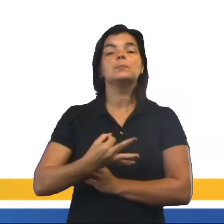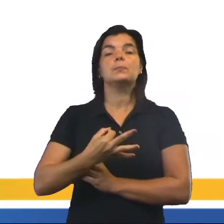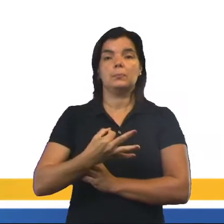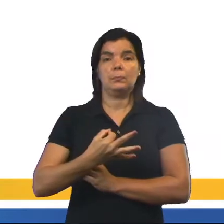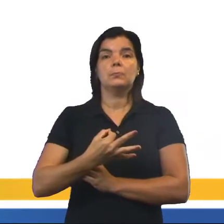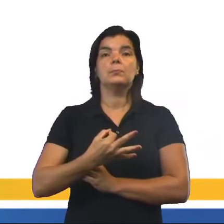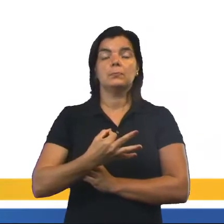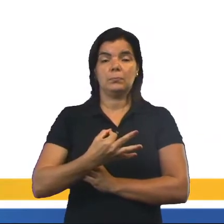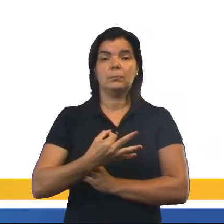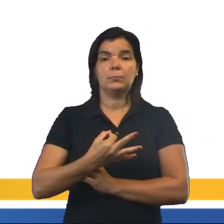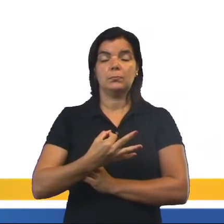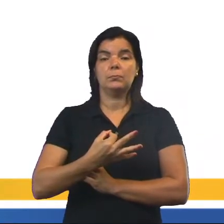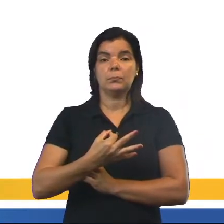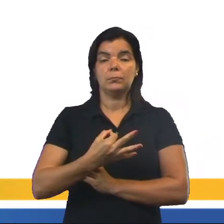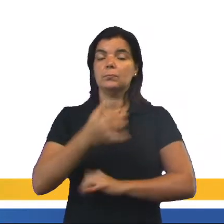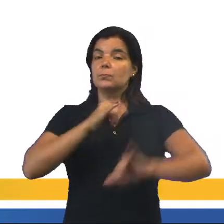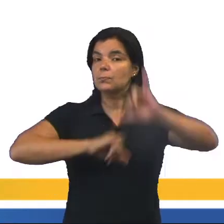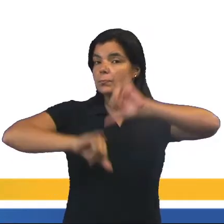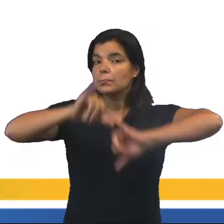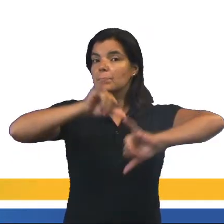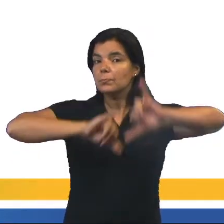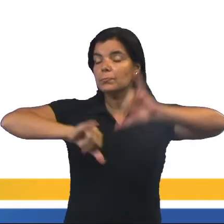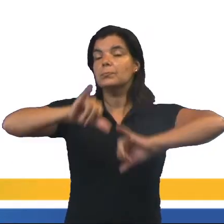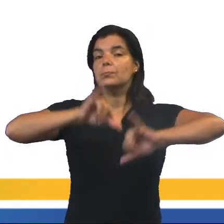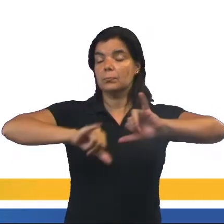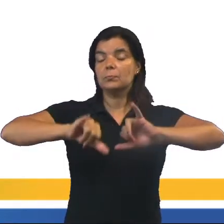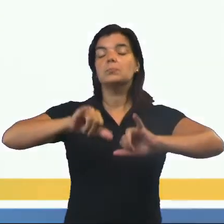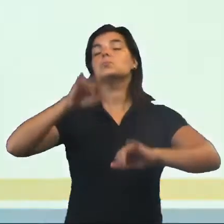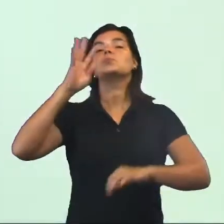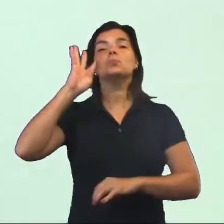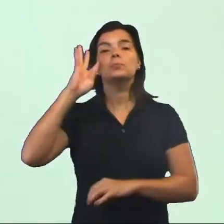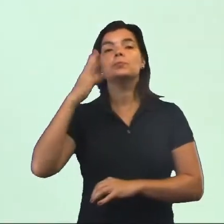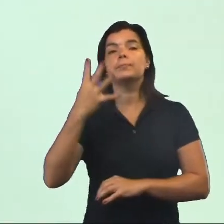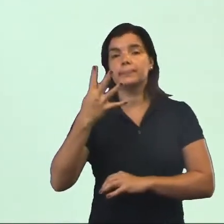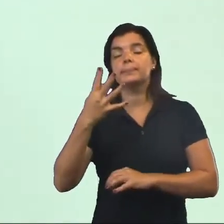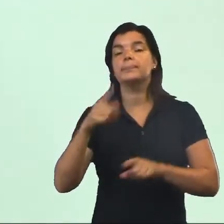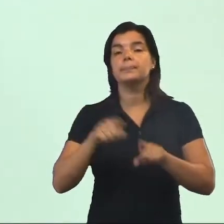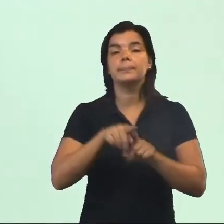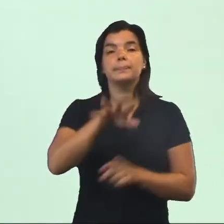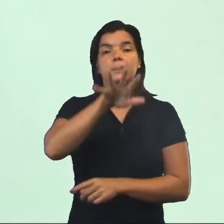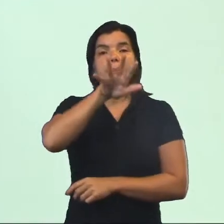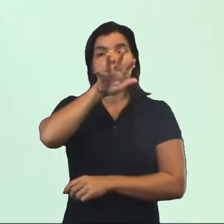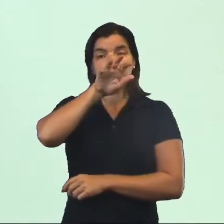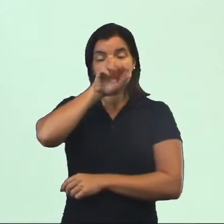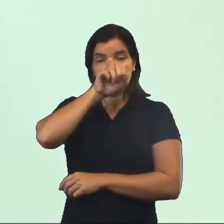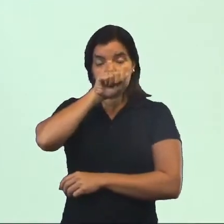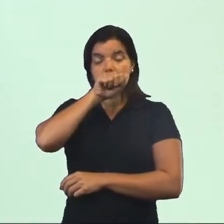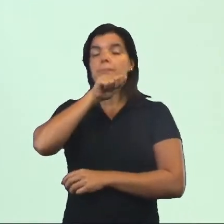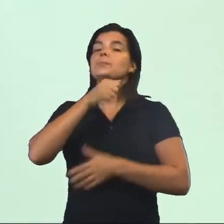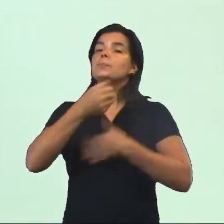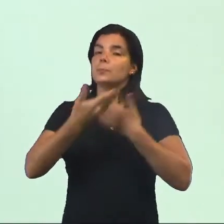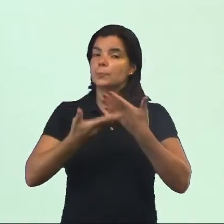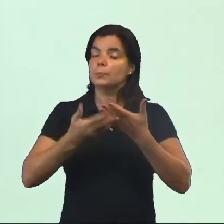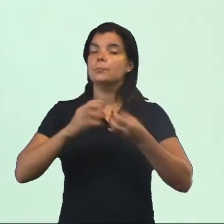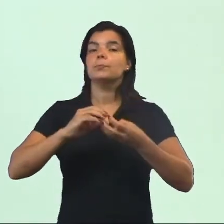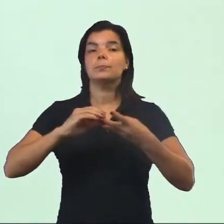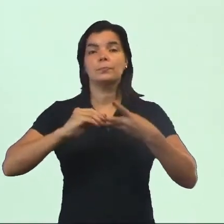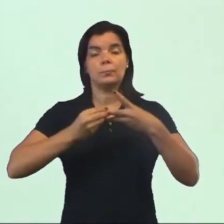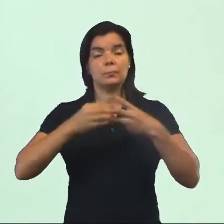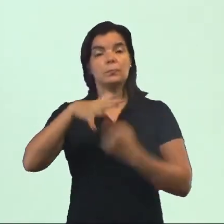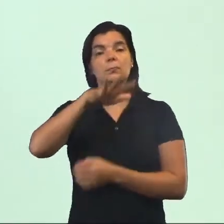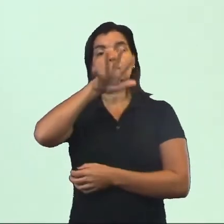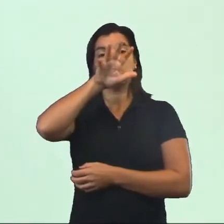dessa reação química, como resultado da respiração celular. É daí que ele vem, e aí nós